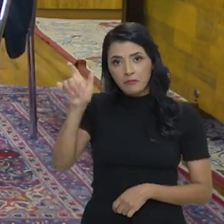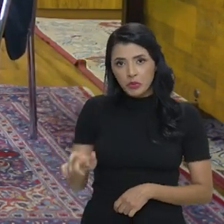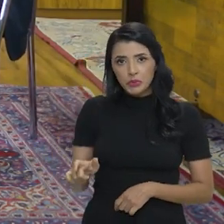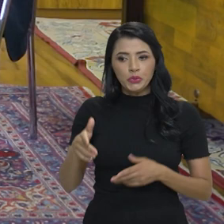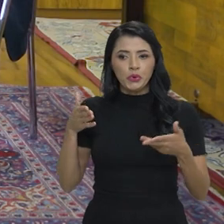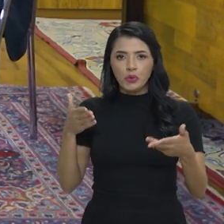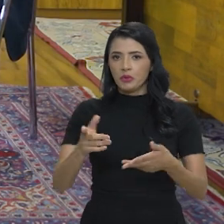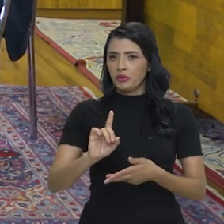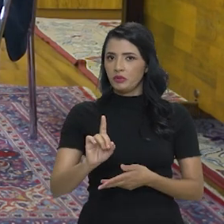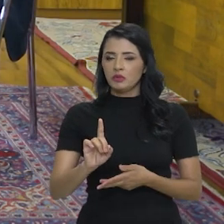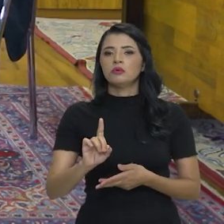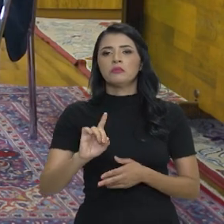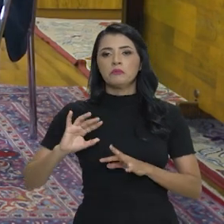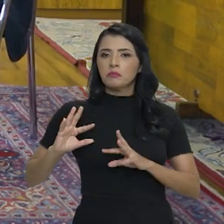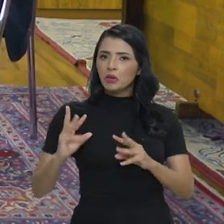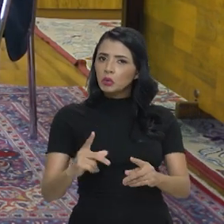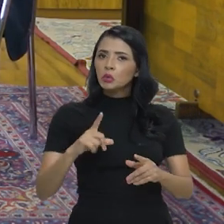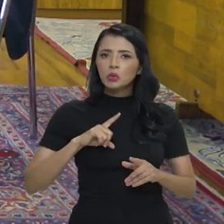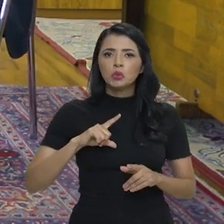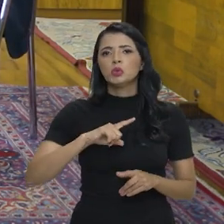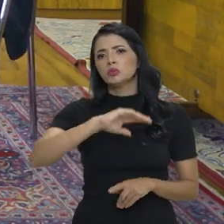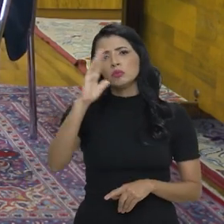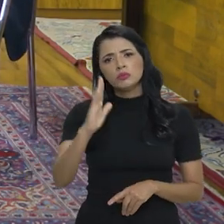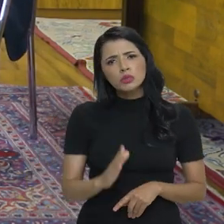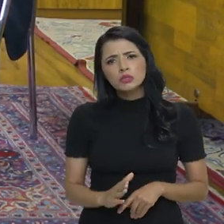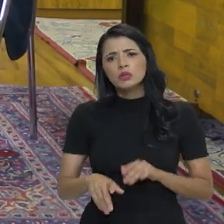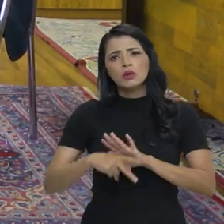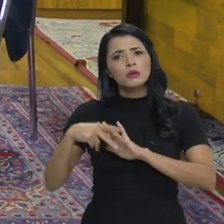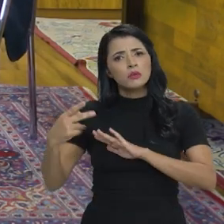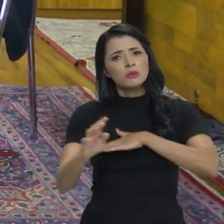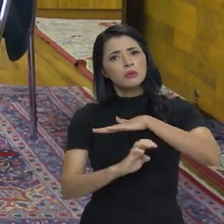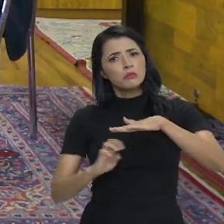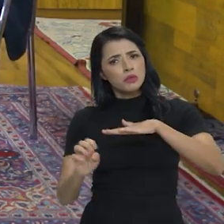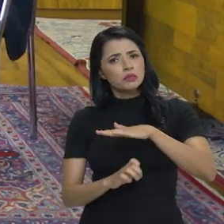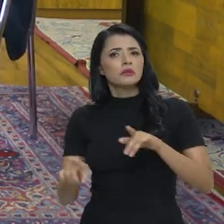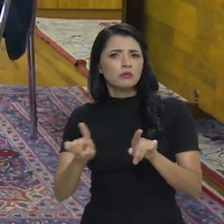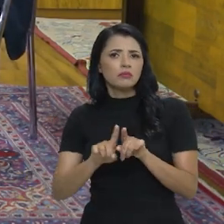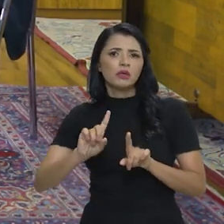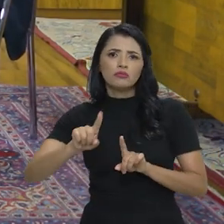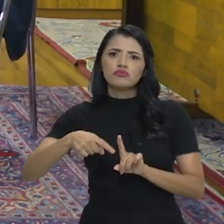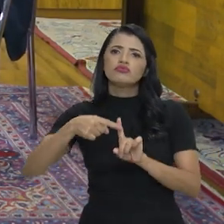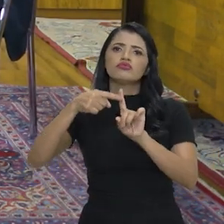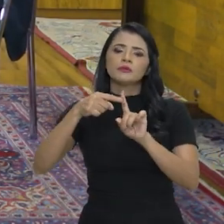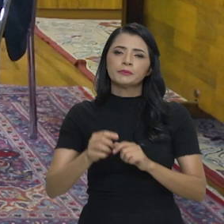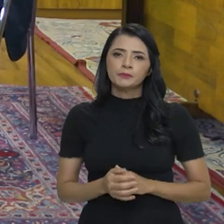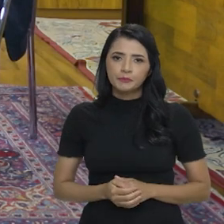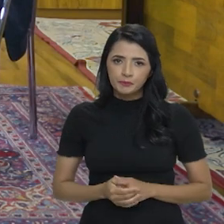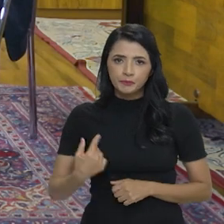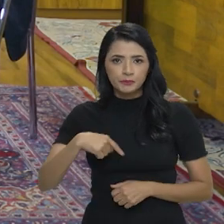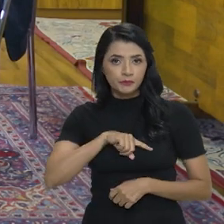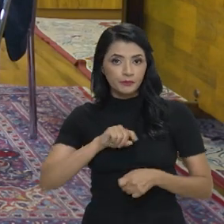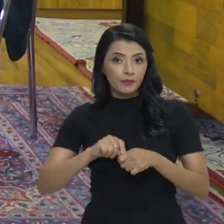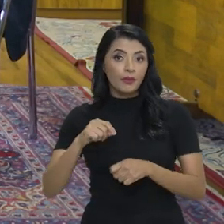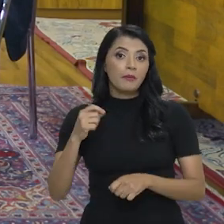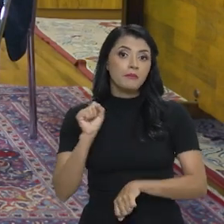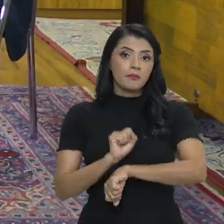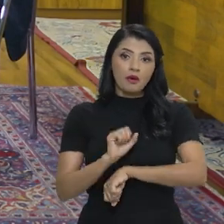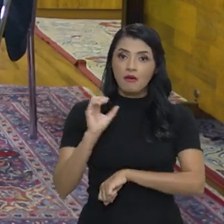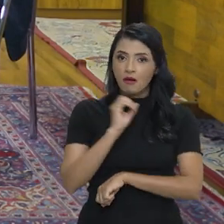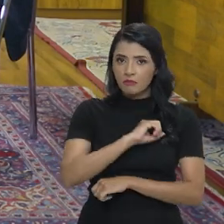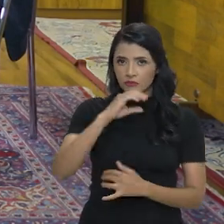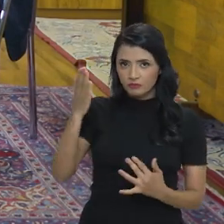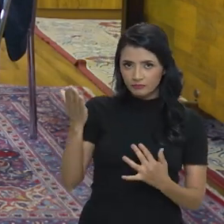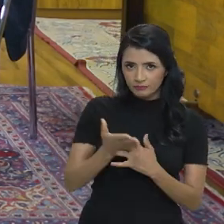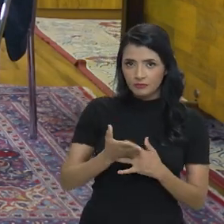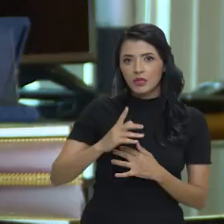para as pessoas envolvidas, não somente para o conjunto da sociedade, mas as próprias empresas se beneficiarão nisso. A gente vai fazer uma pausa agora